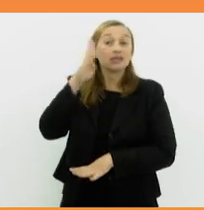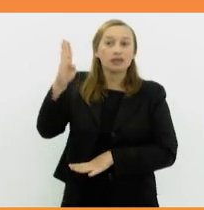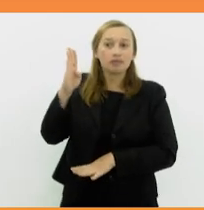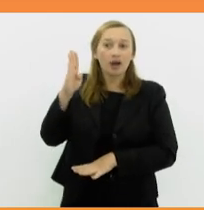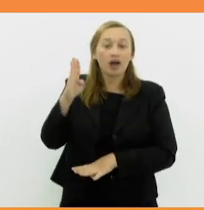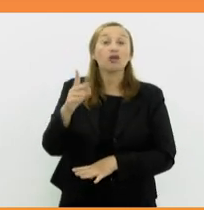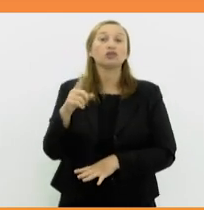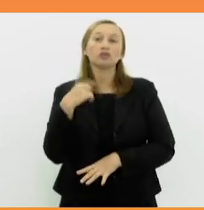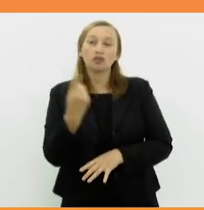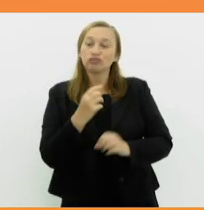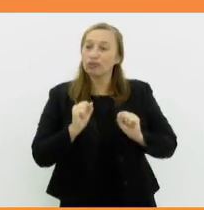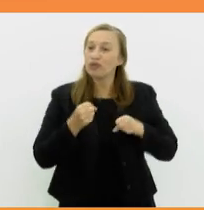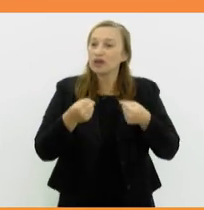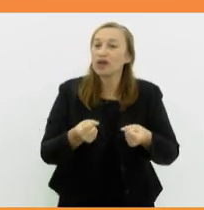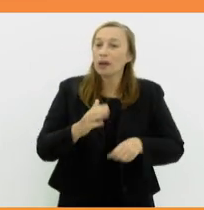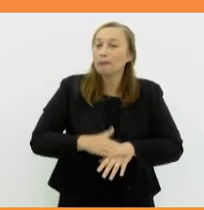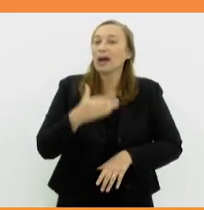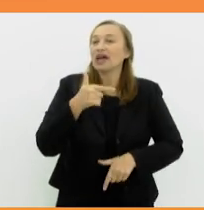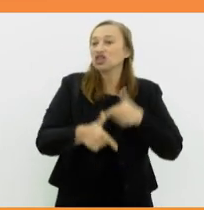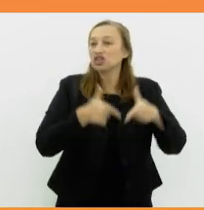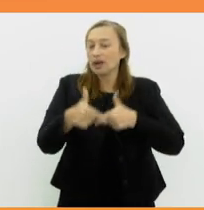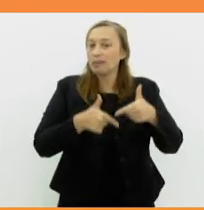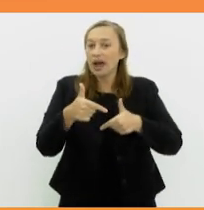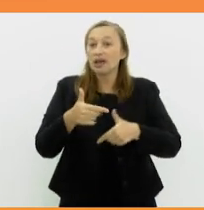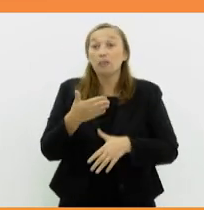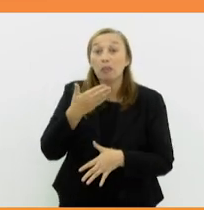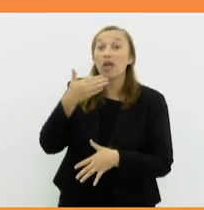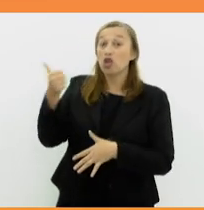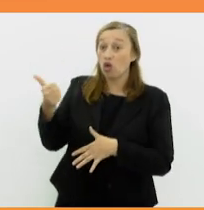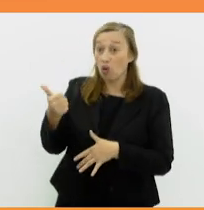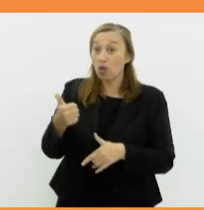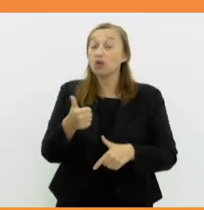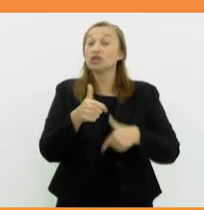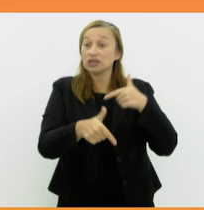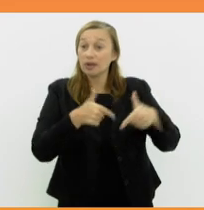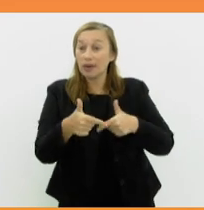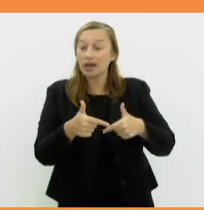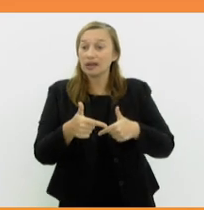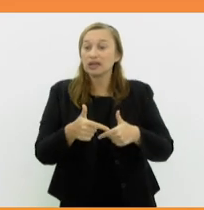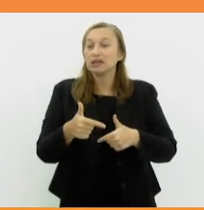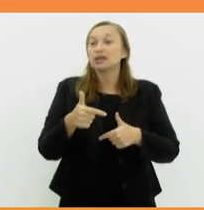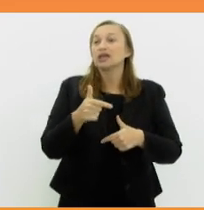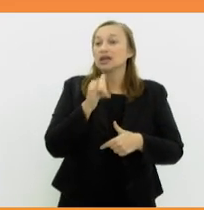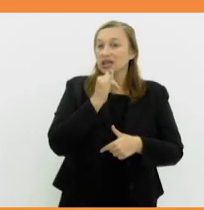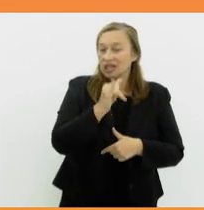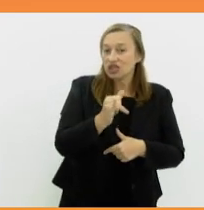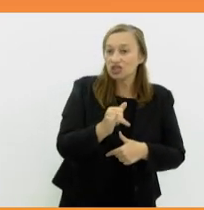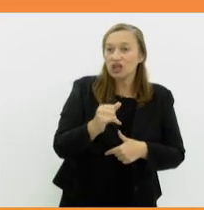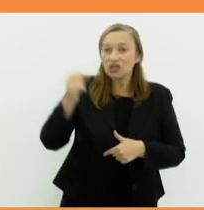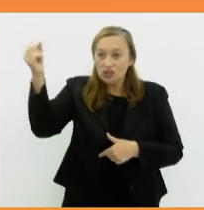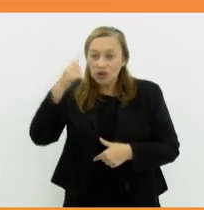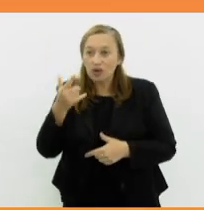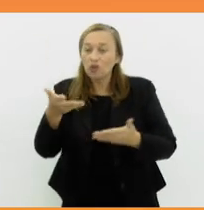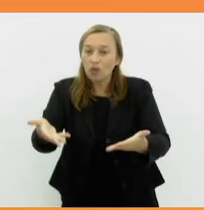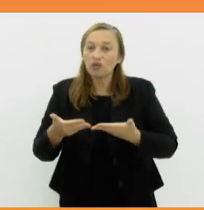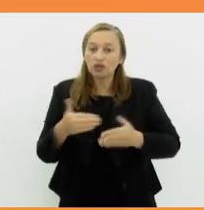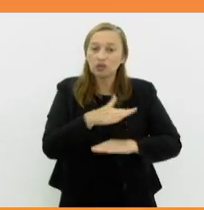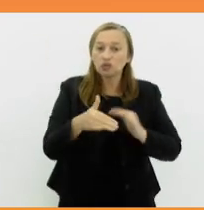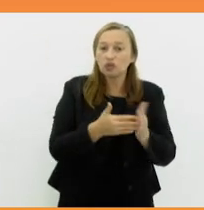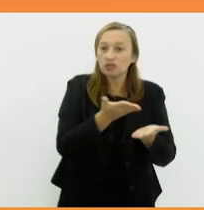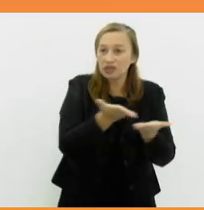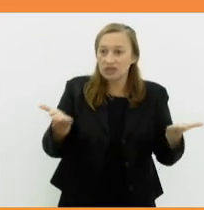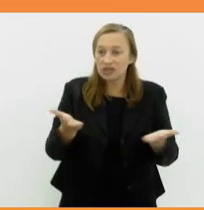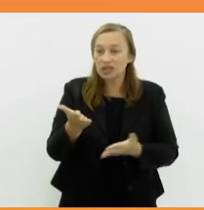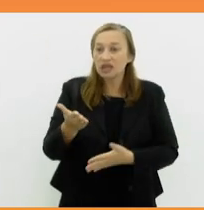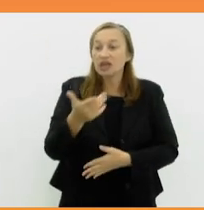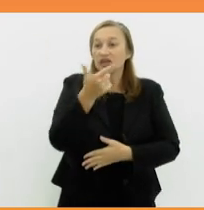Vamos defender aí por mais empregos e empregos melhores no mercado de energia solar. Então convido todo mundo. Planetário, dia 26 de março, às duas